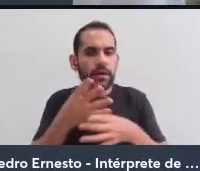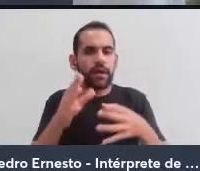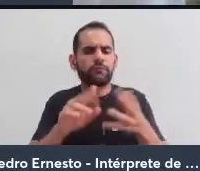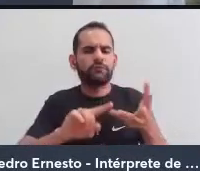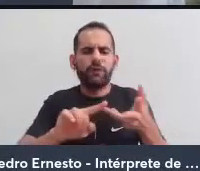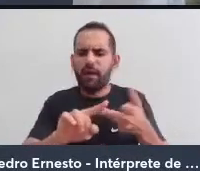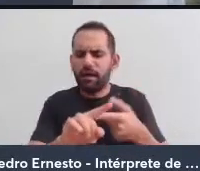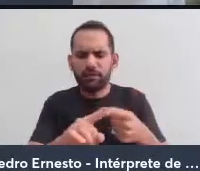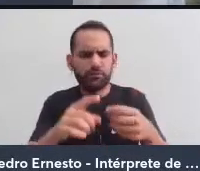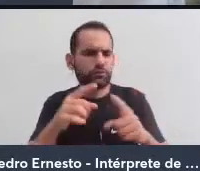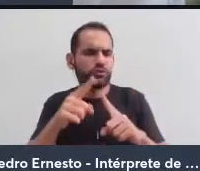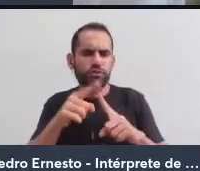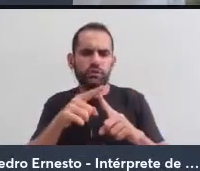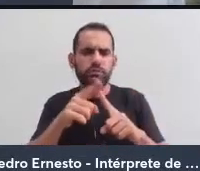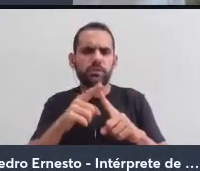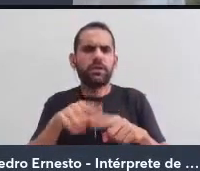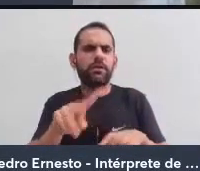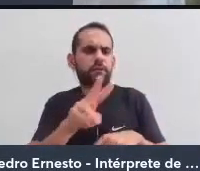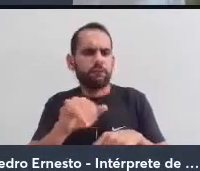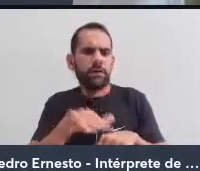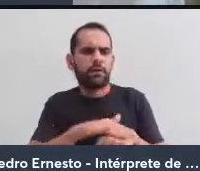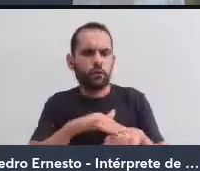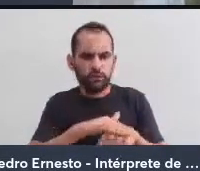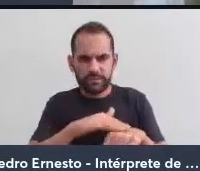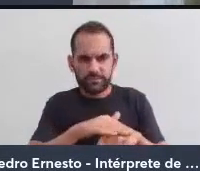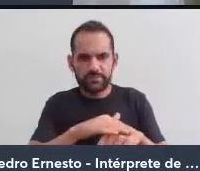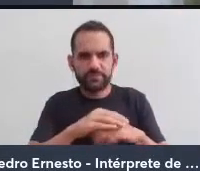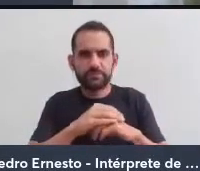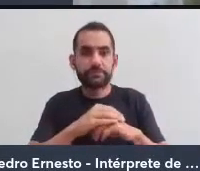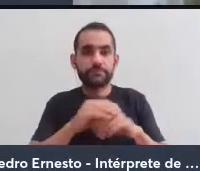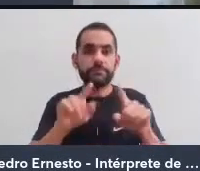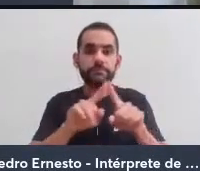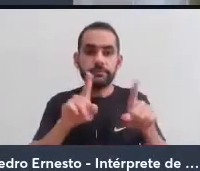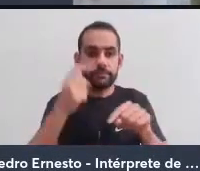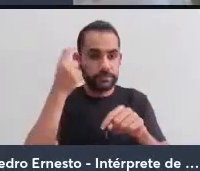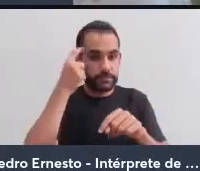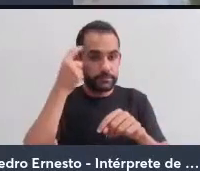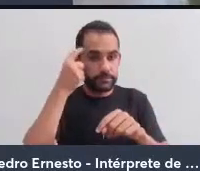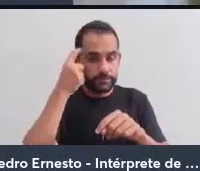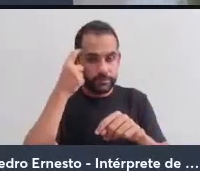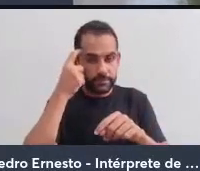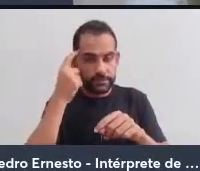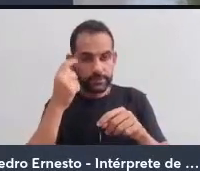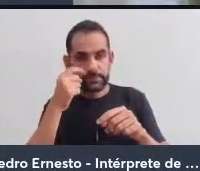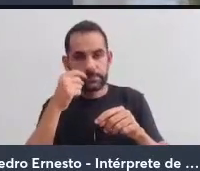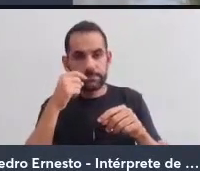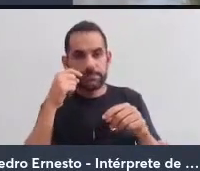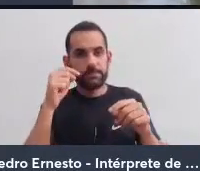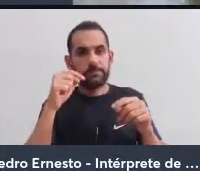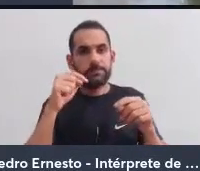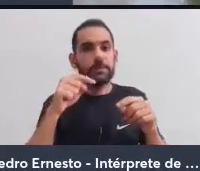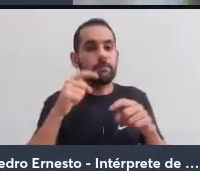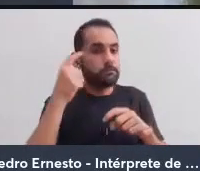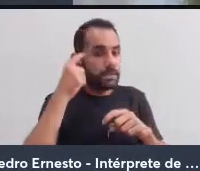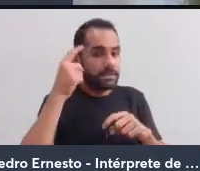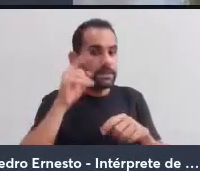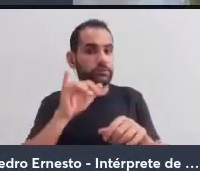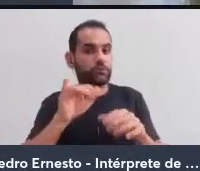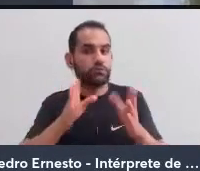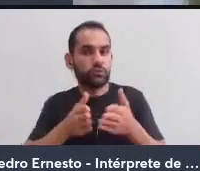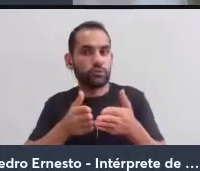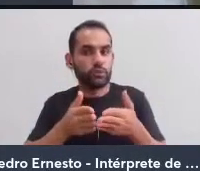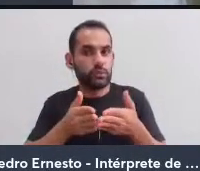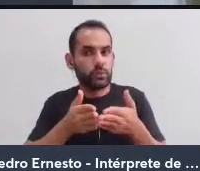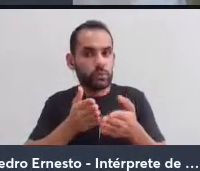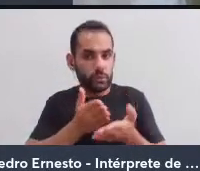que a gente vai conversar. Mas pensando, então, nessa dimensão, compreendendo